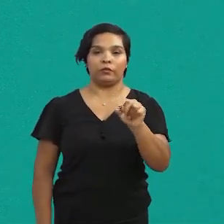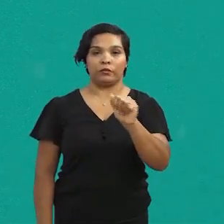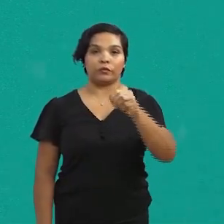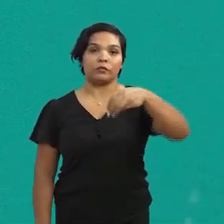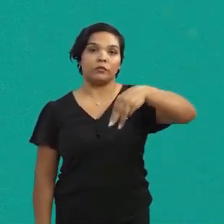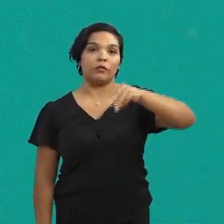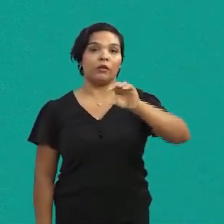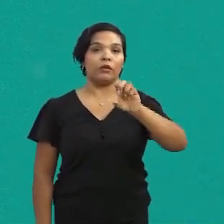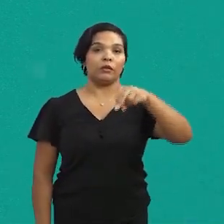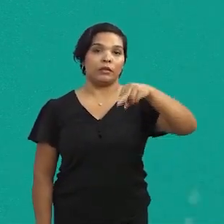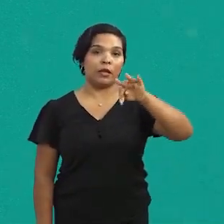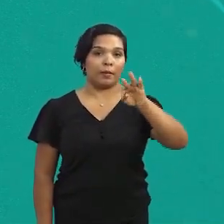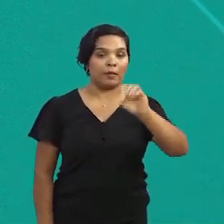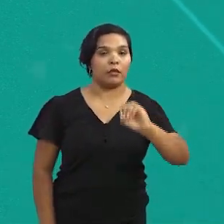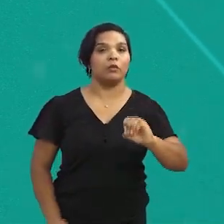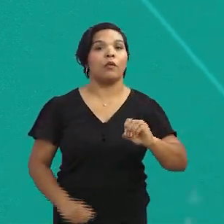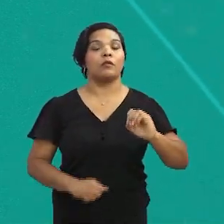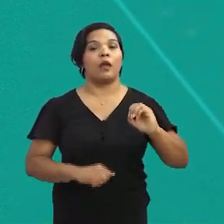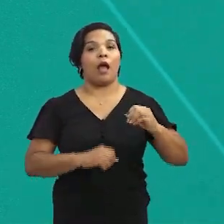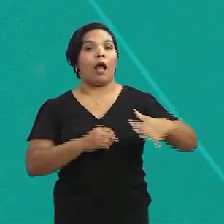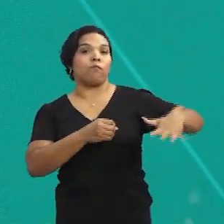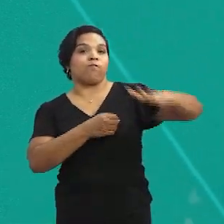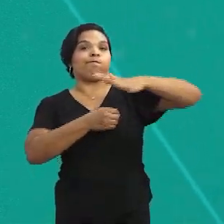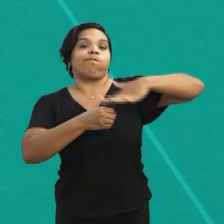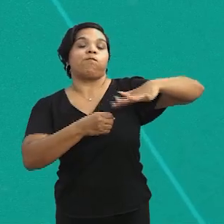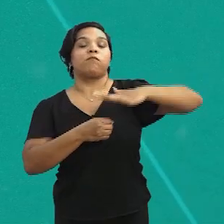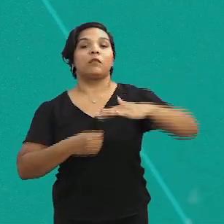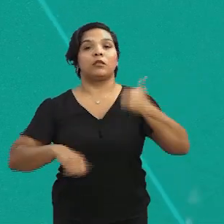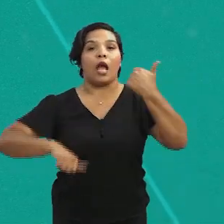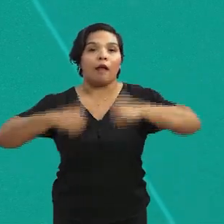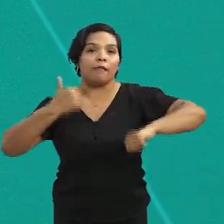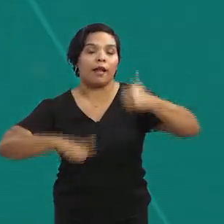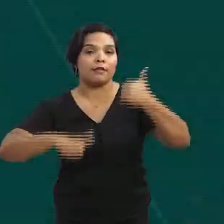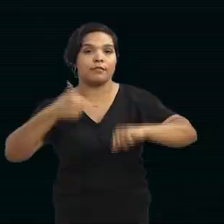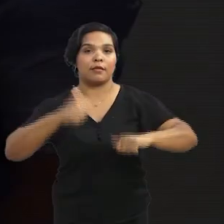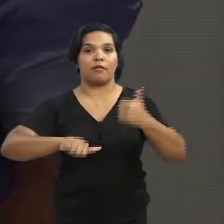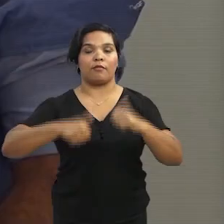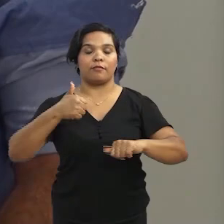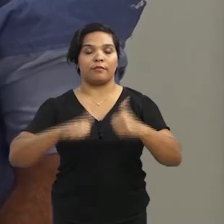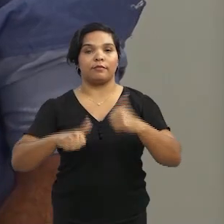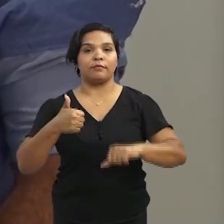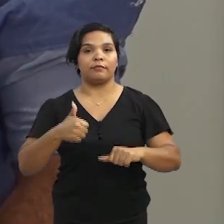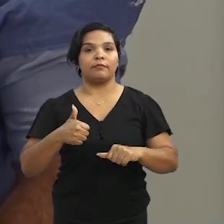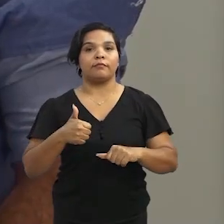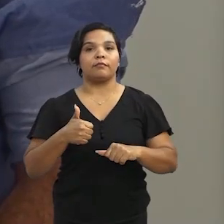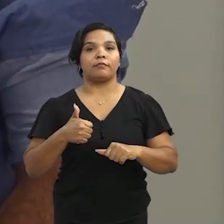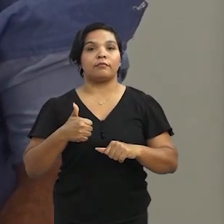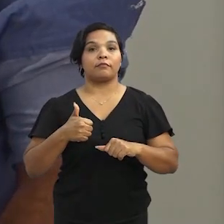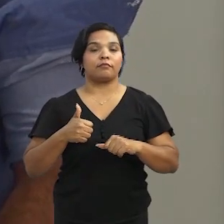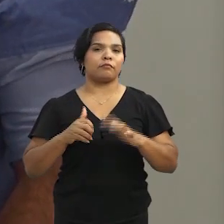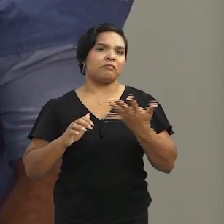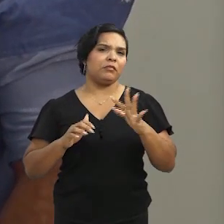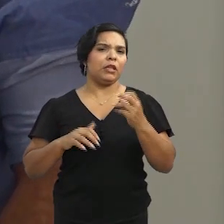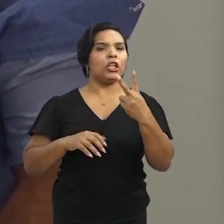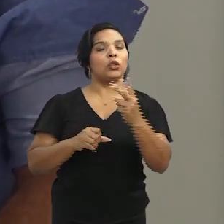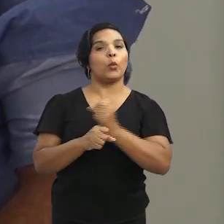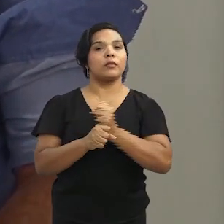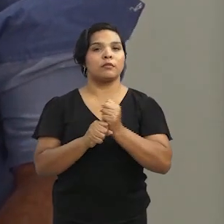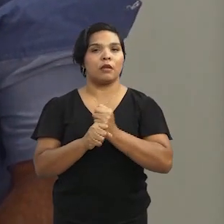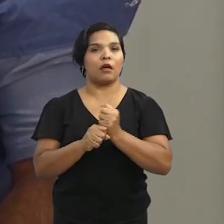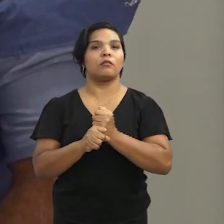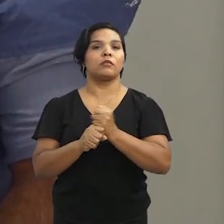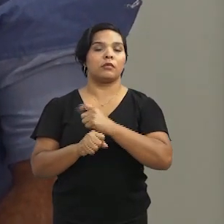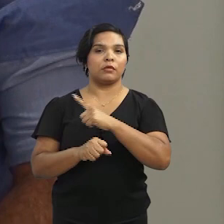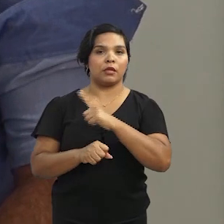em estado avançado de, que a chama de avaliação, né? E eu acho que daqui a uns dois